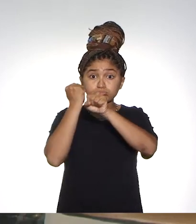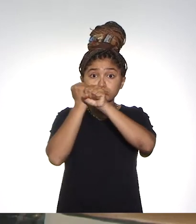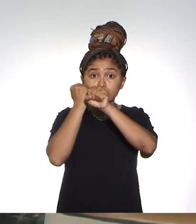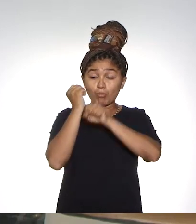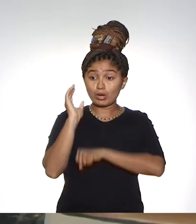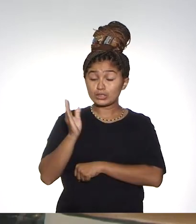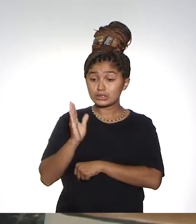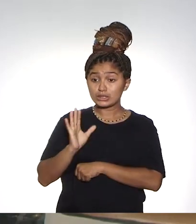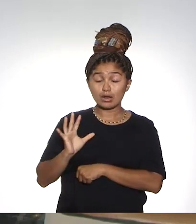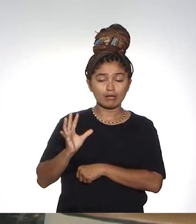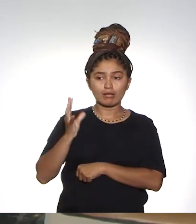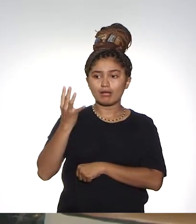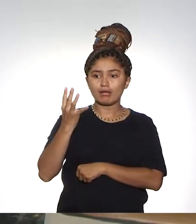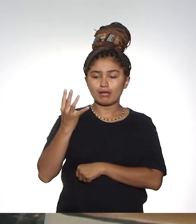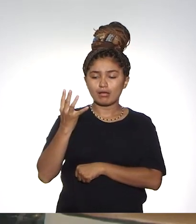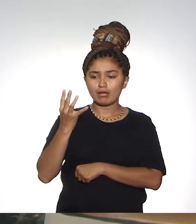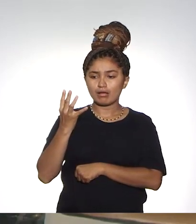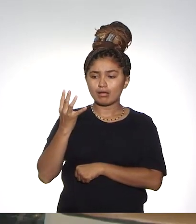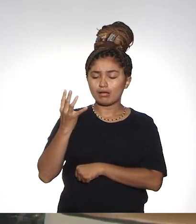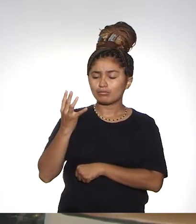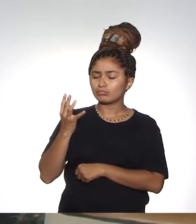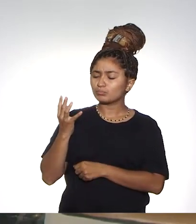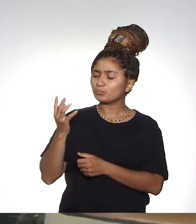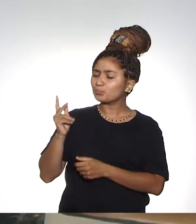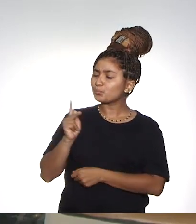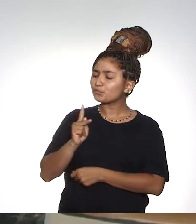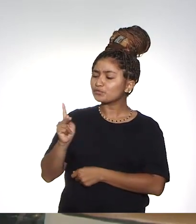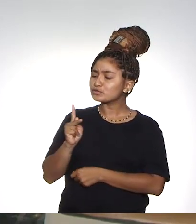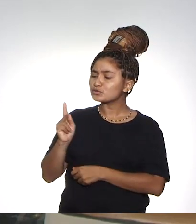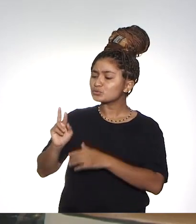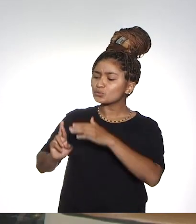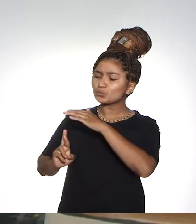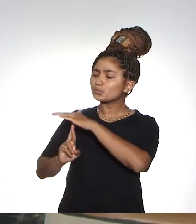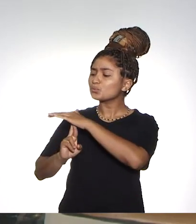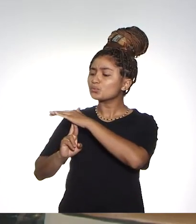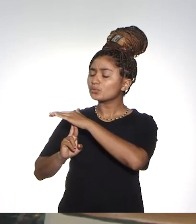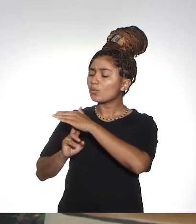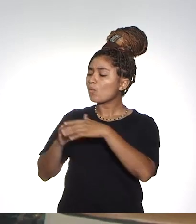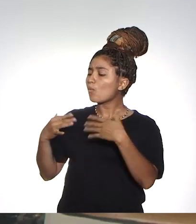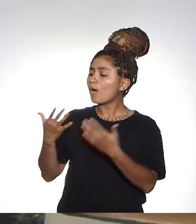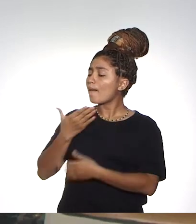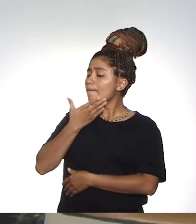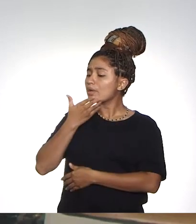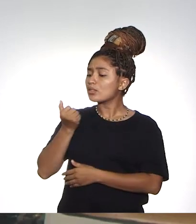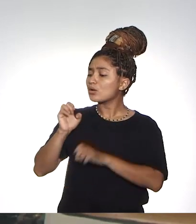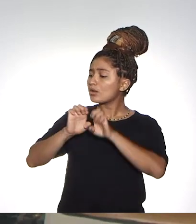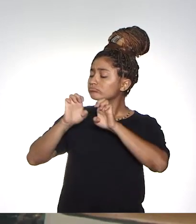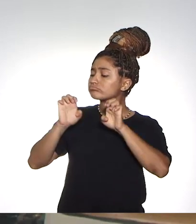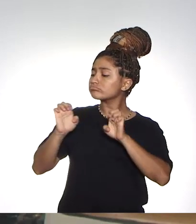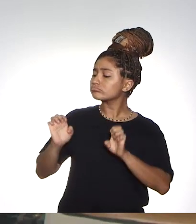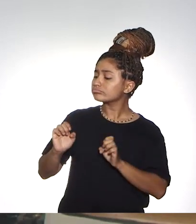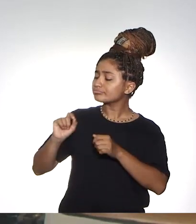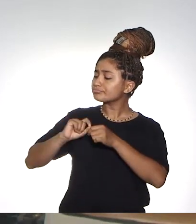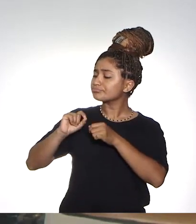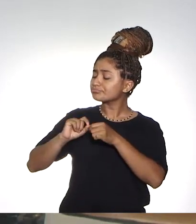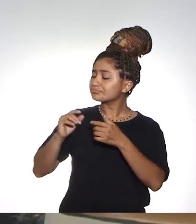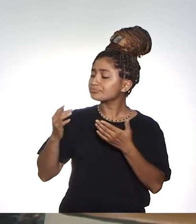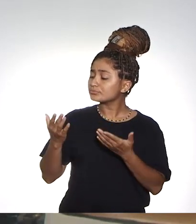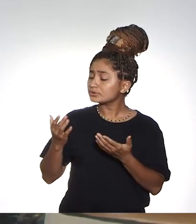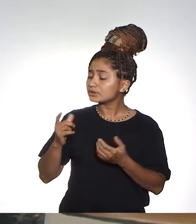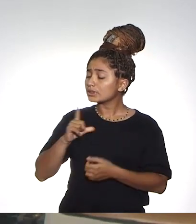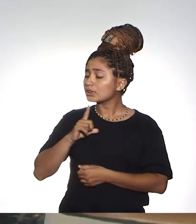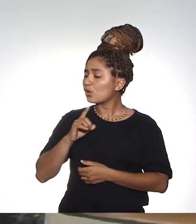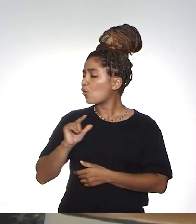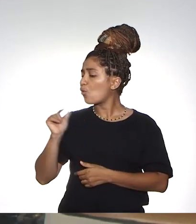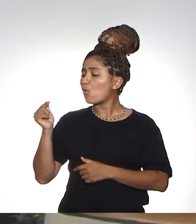realizadas, né? Eu gostaria que o professor Geraldo falasse um pouco sobre quais são essas melhorias estruturais que estão sendo realizadas,